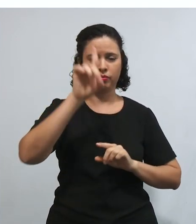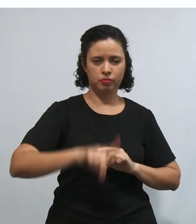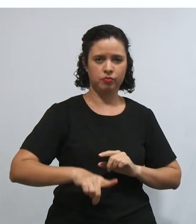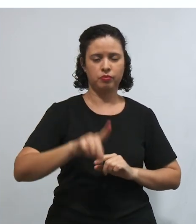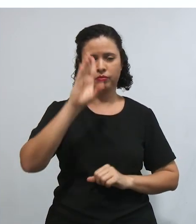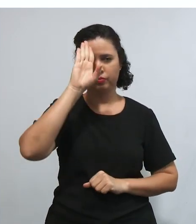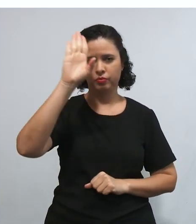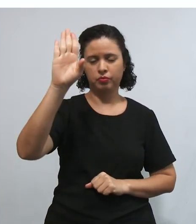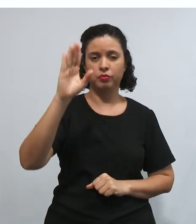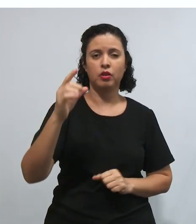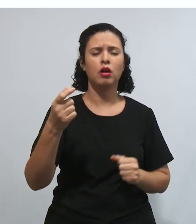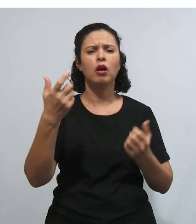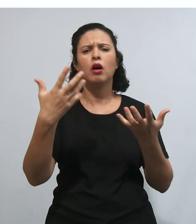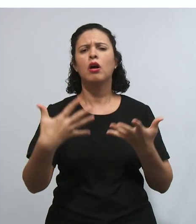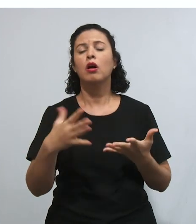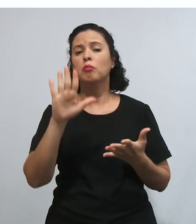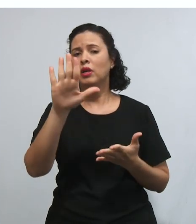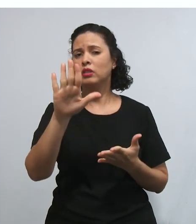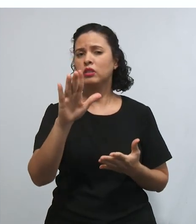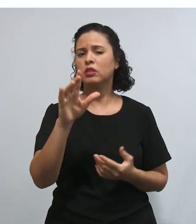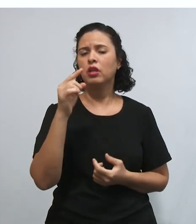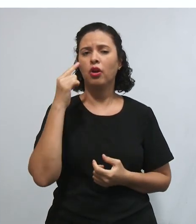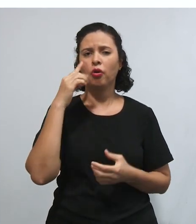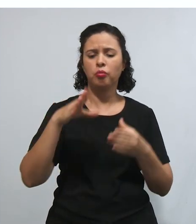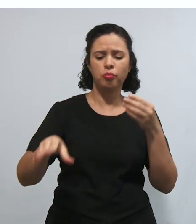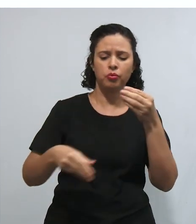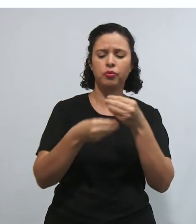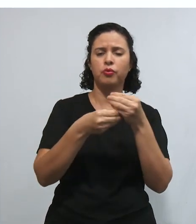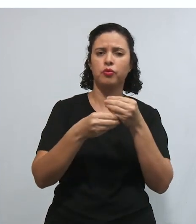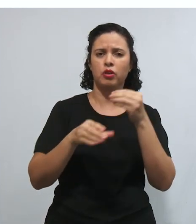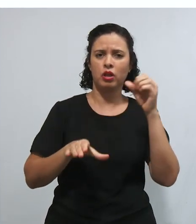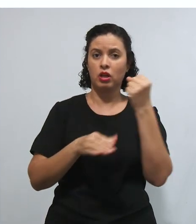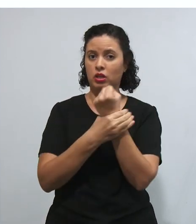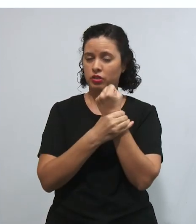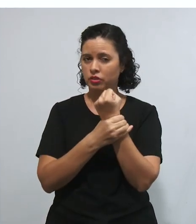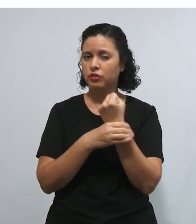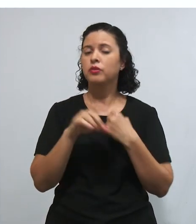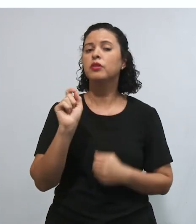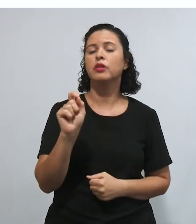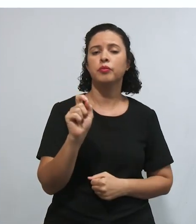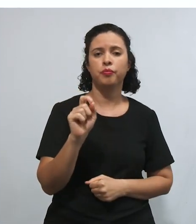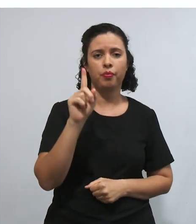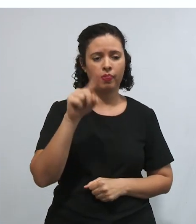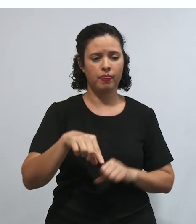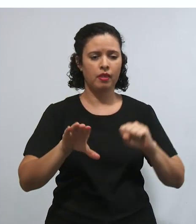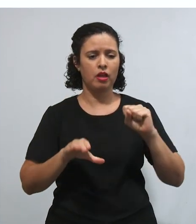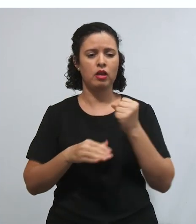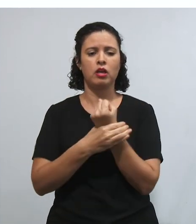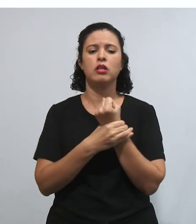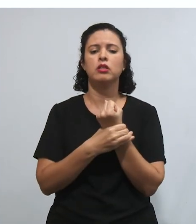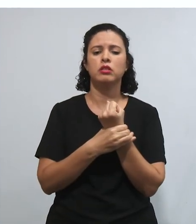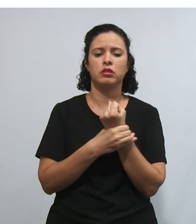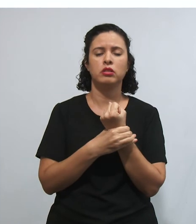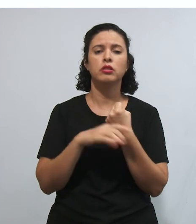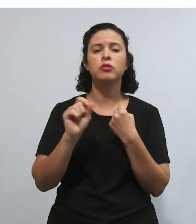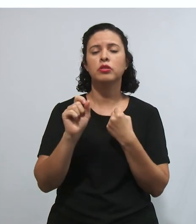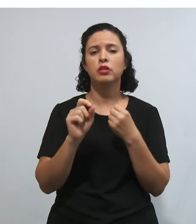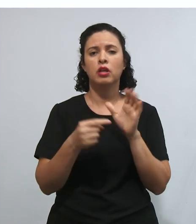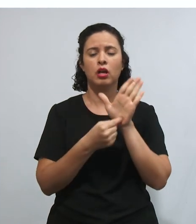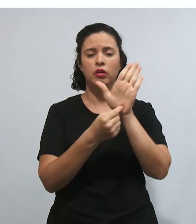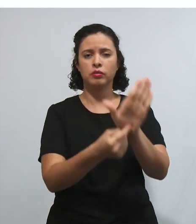Eu quero fazer uma observação a respeito aqui das garantias, tá? Essas garantias, pessoal, elas são